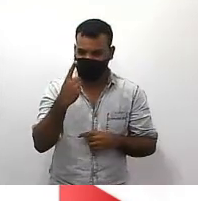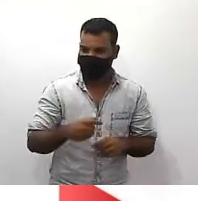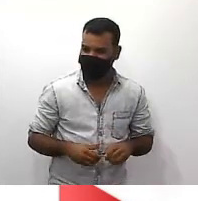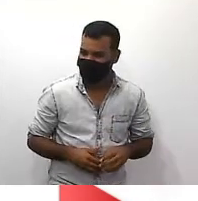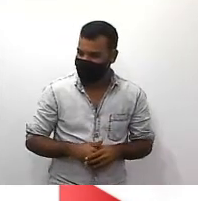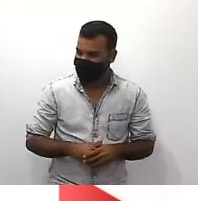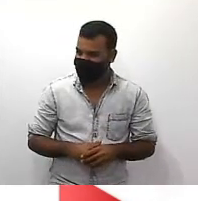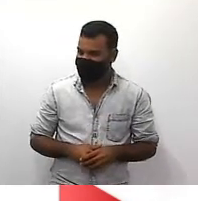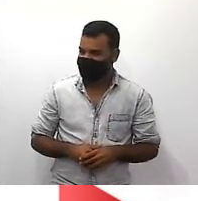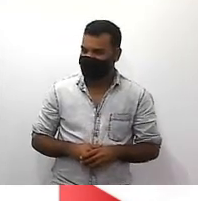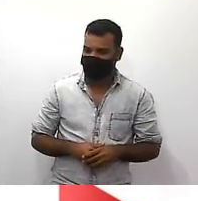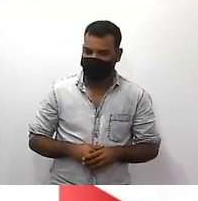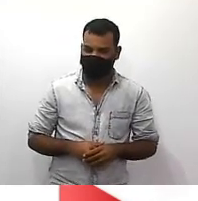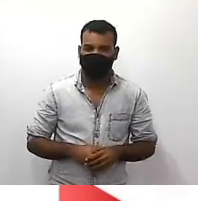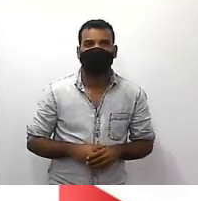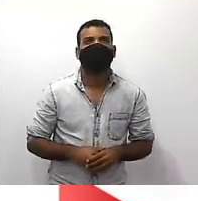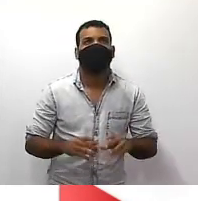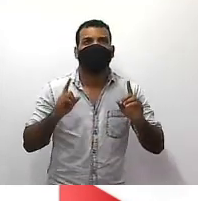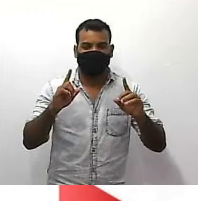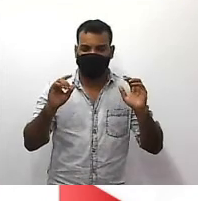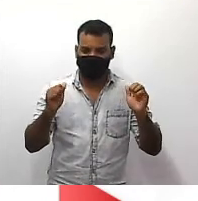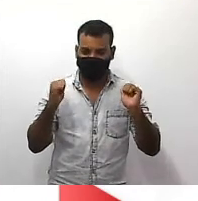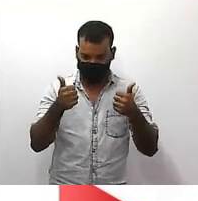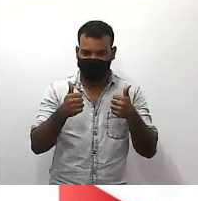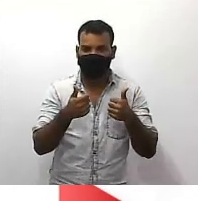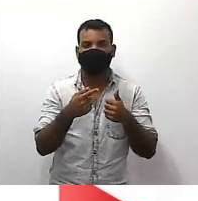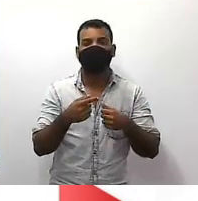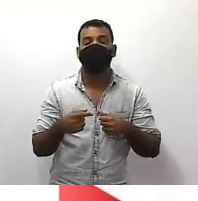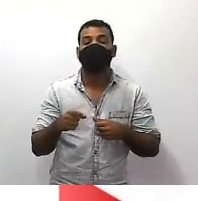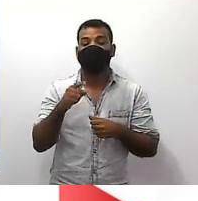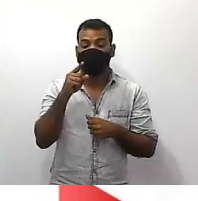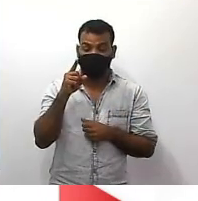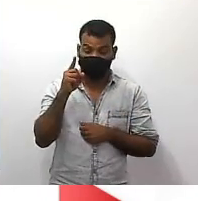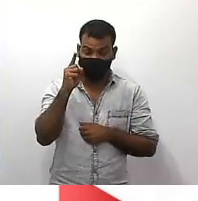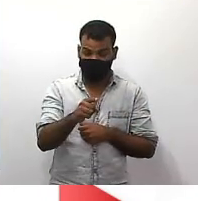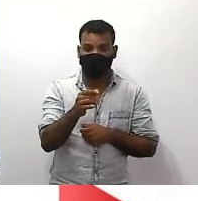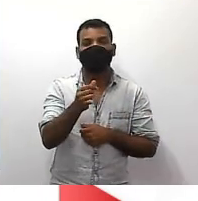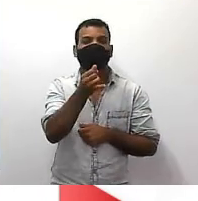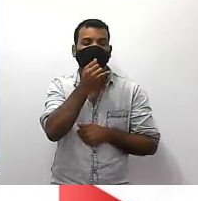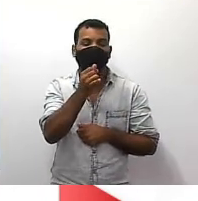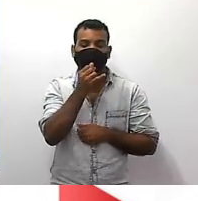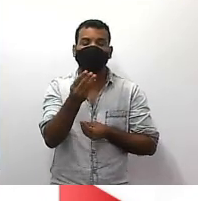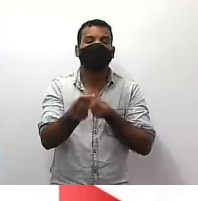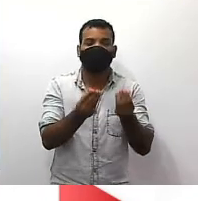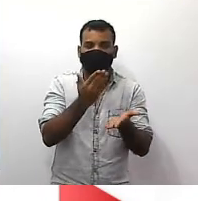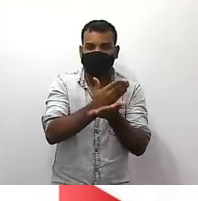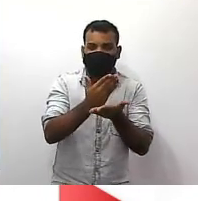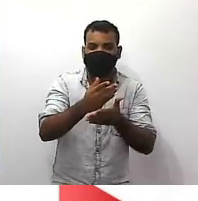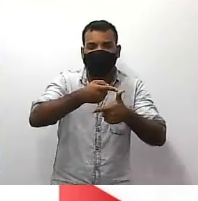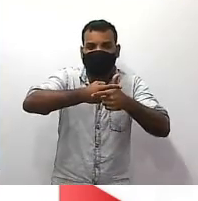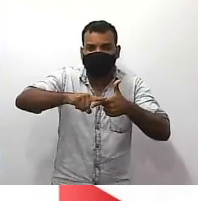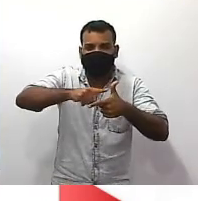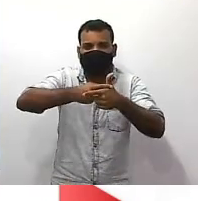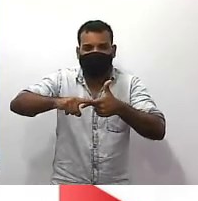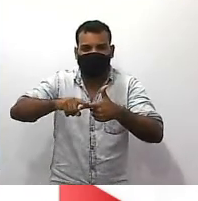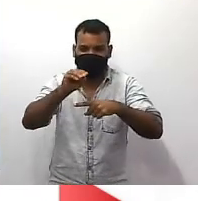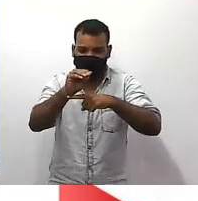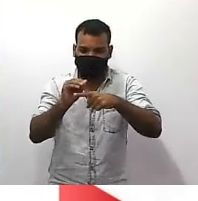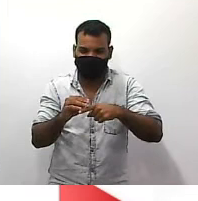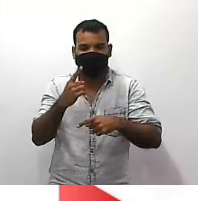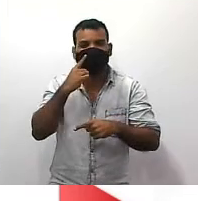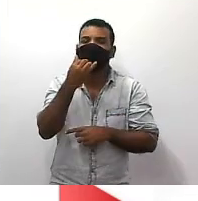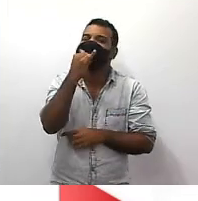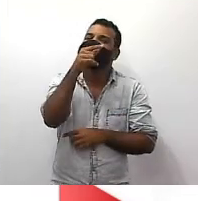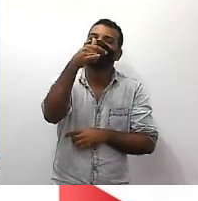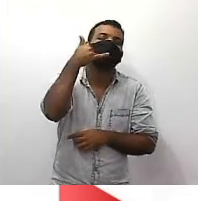e aí você vai baixar o material muito legal trouxe para vocês alguns exemplos da prática do dia a dia bateria do